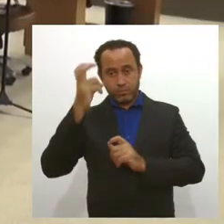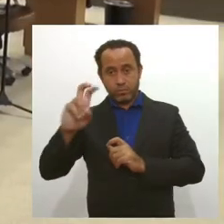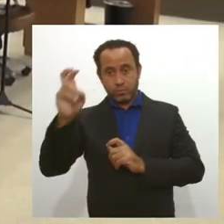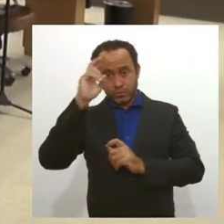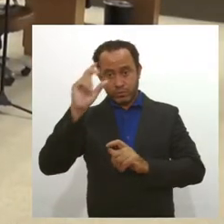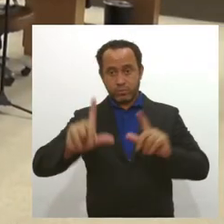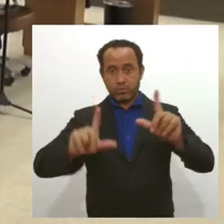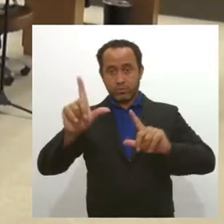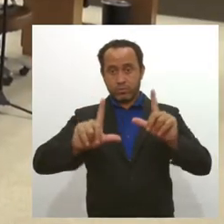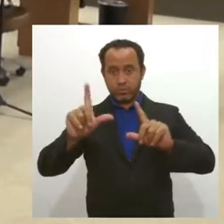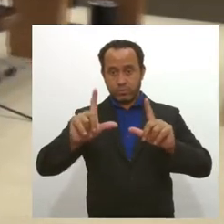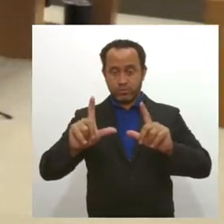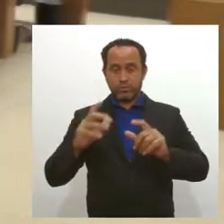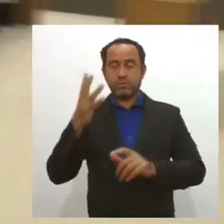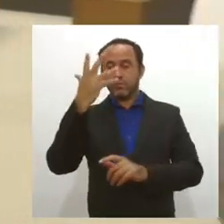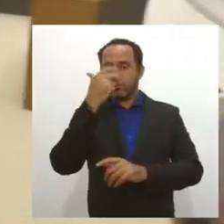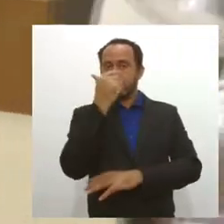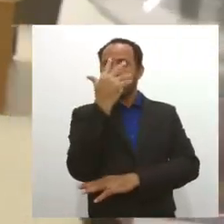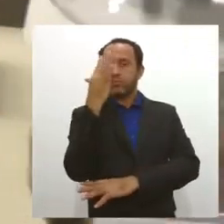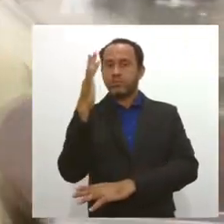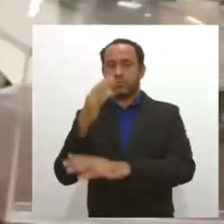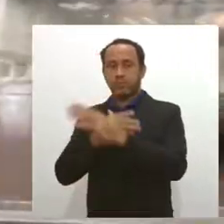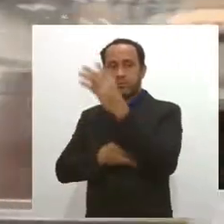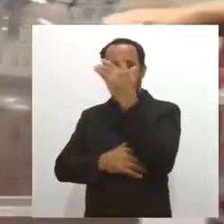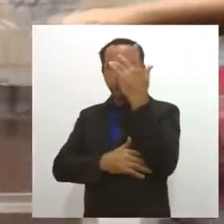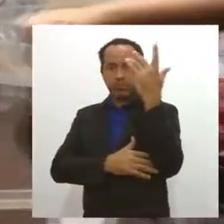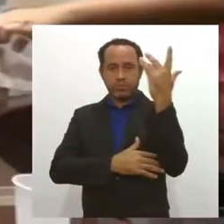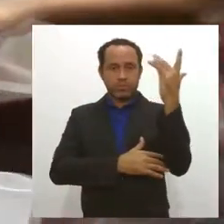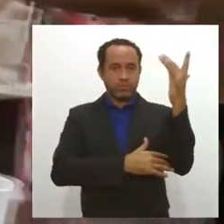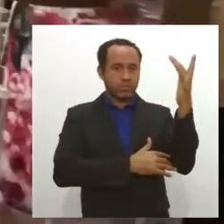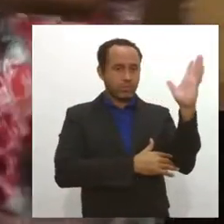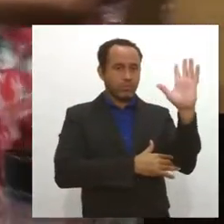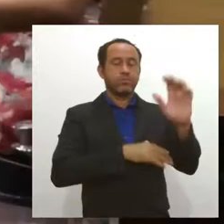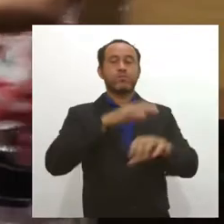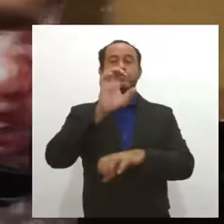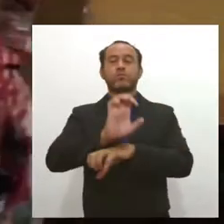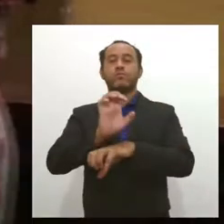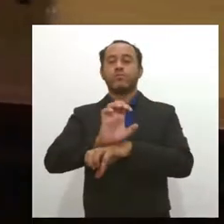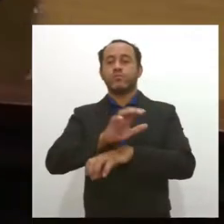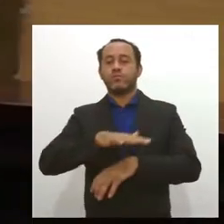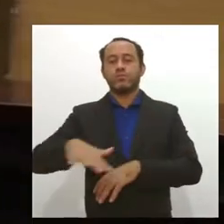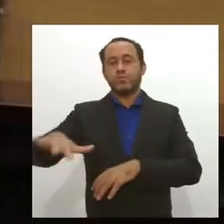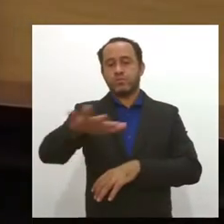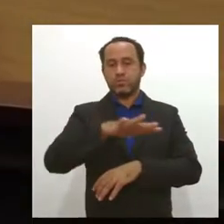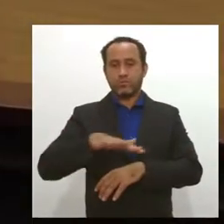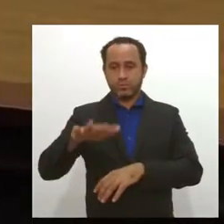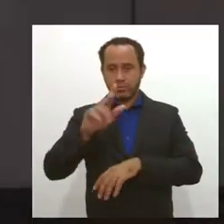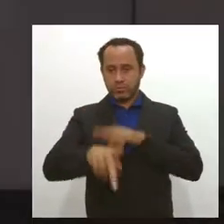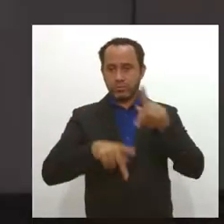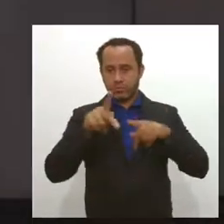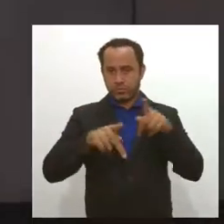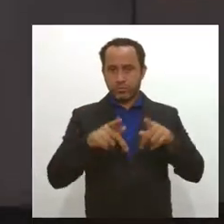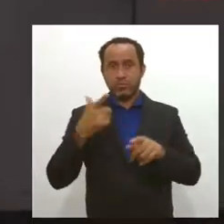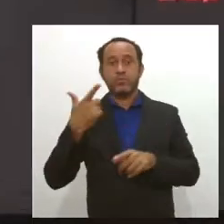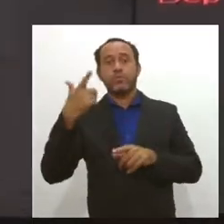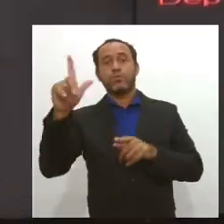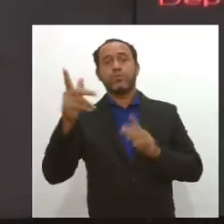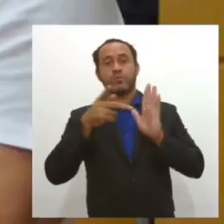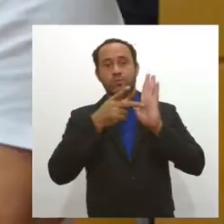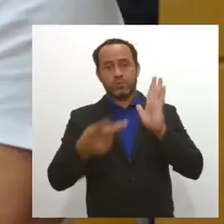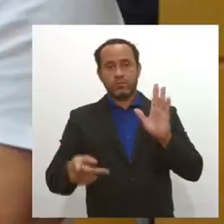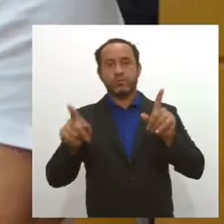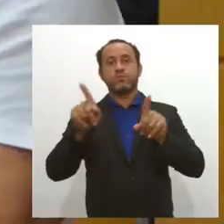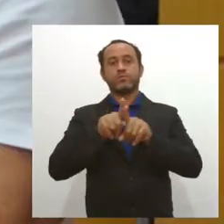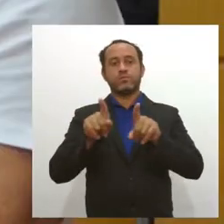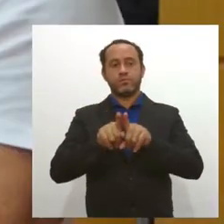enaltece a cultura, belezas naturais e principalmente as tradições dos diversos povos do estado. A outra moção de aplauso de autoria da